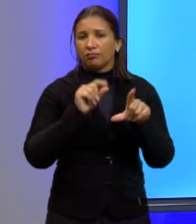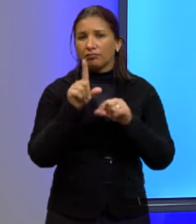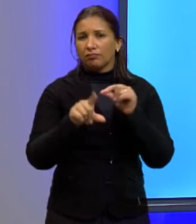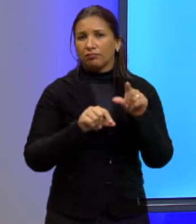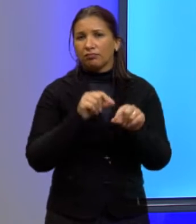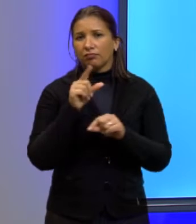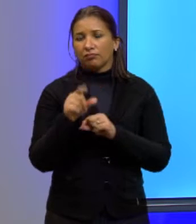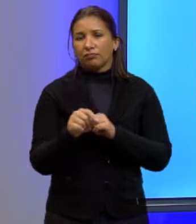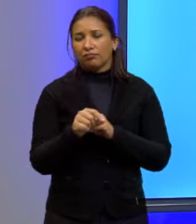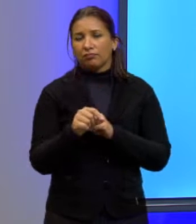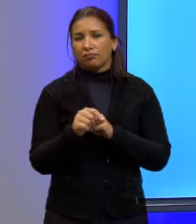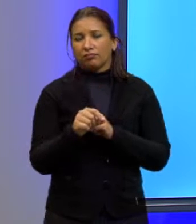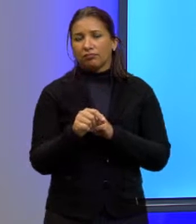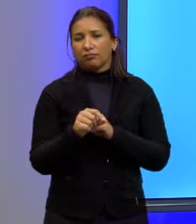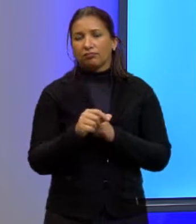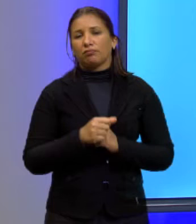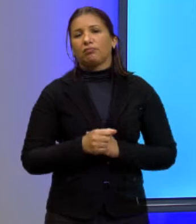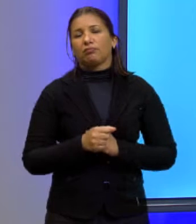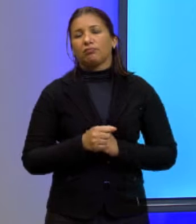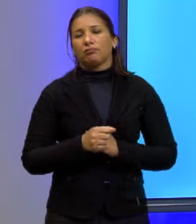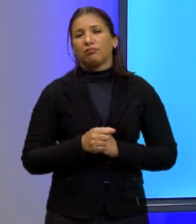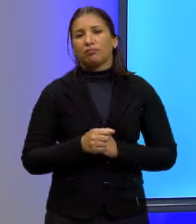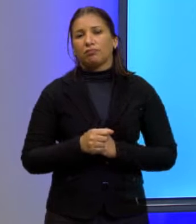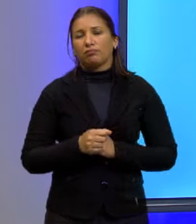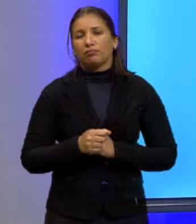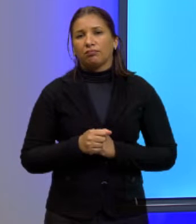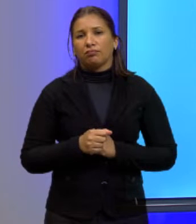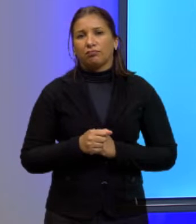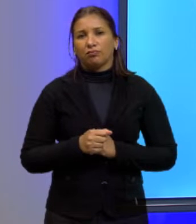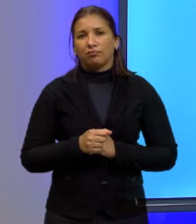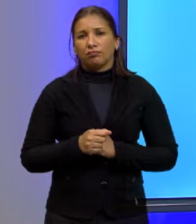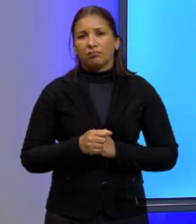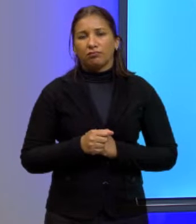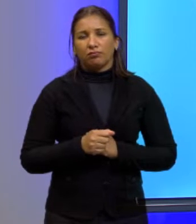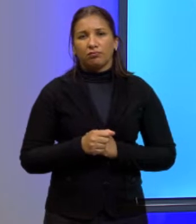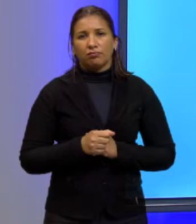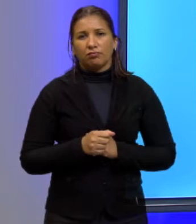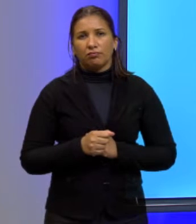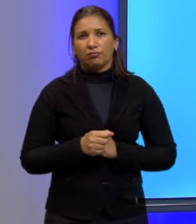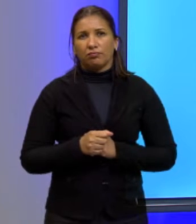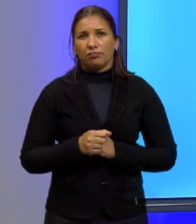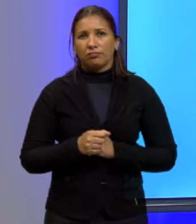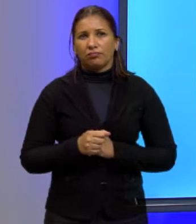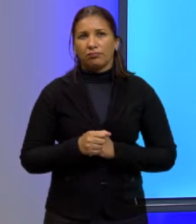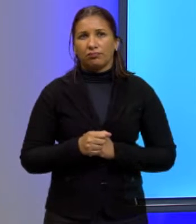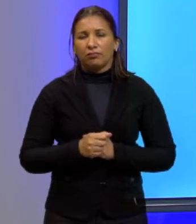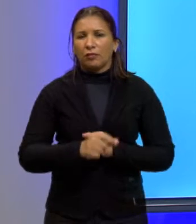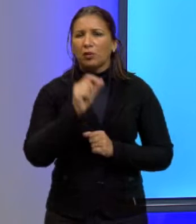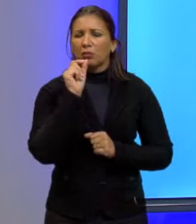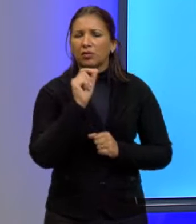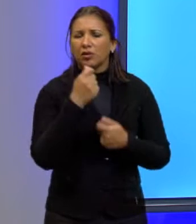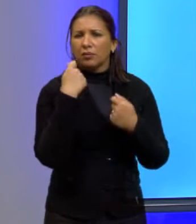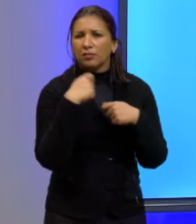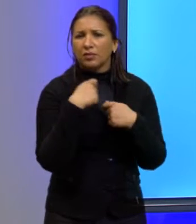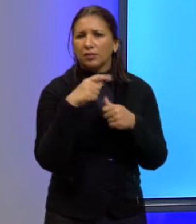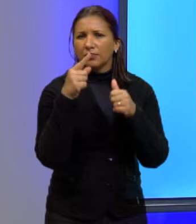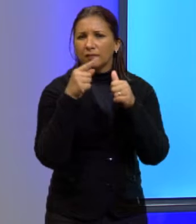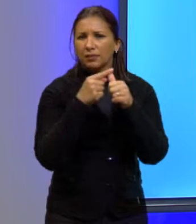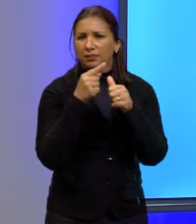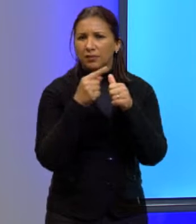aqui, que nós vamos escolher daqui a pouco qual será. Então, o que eu preciso primeiro?